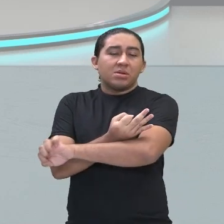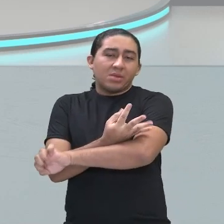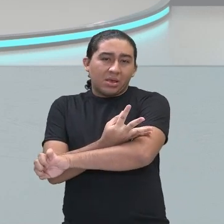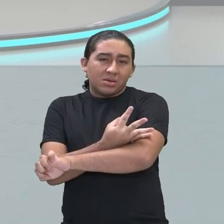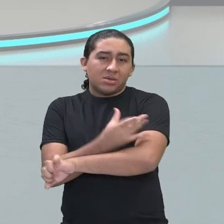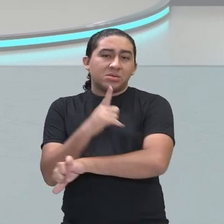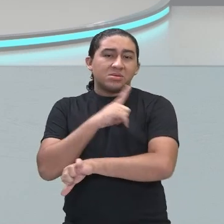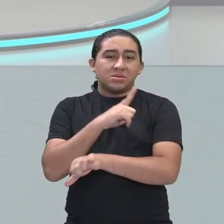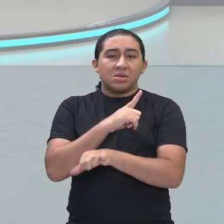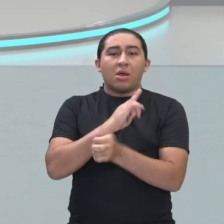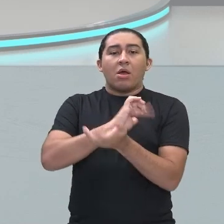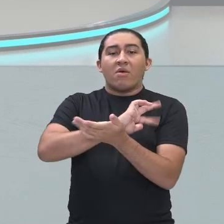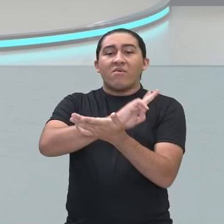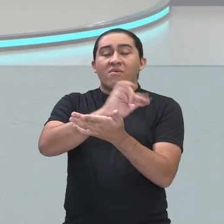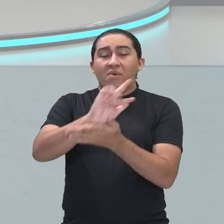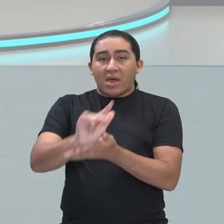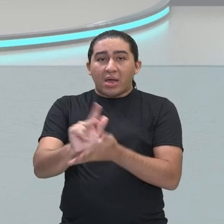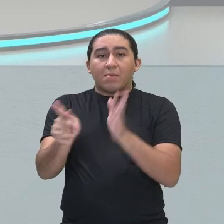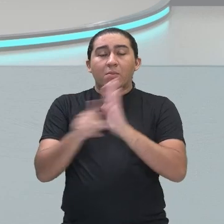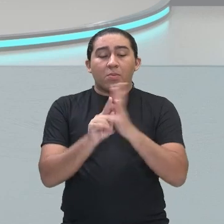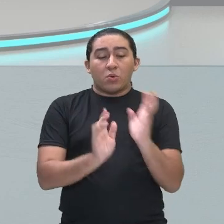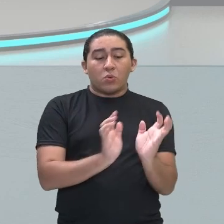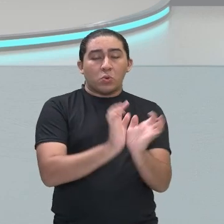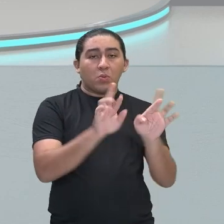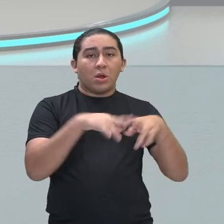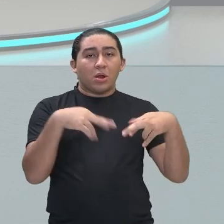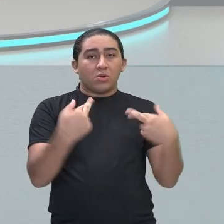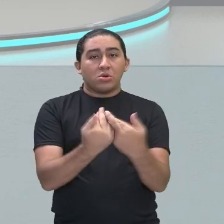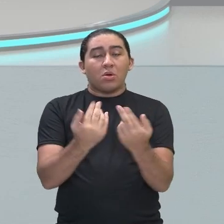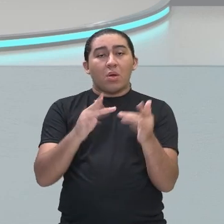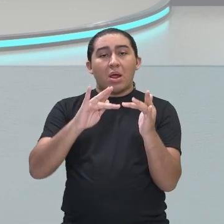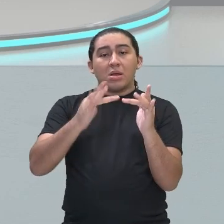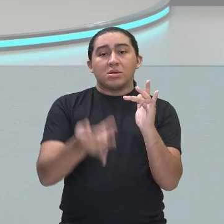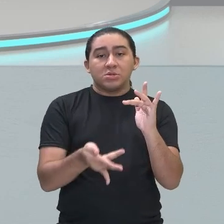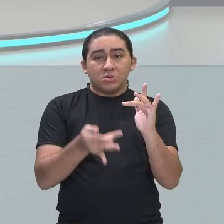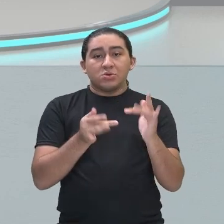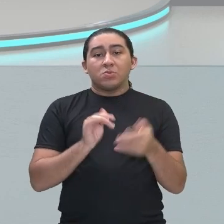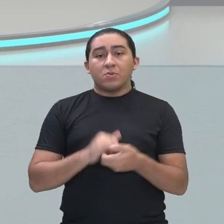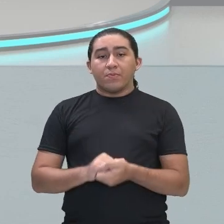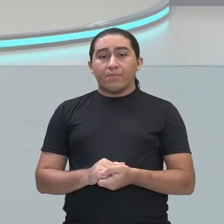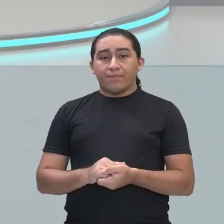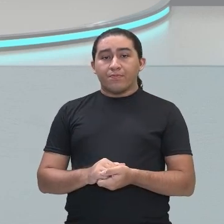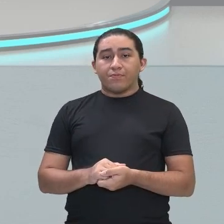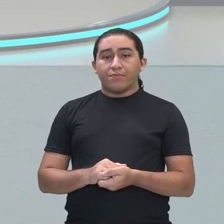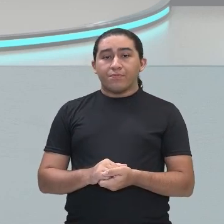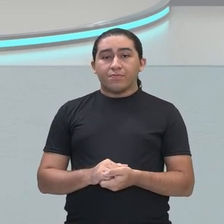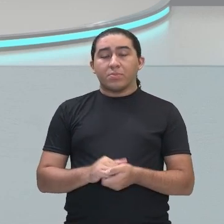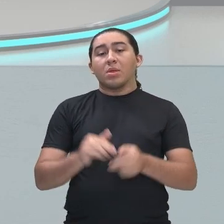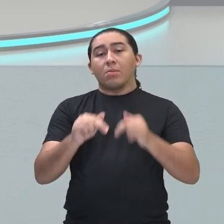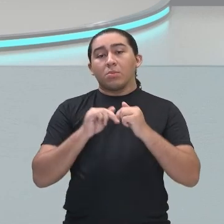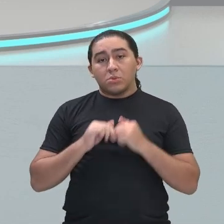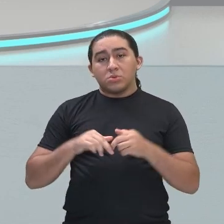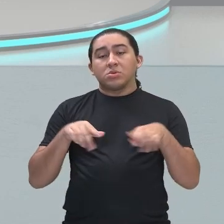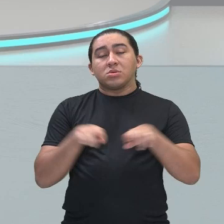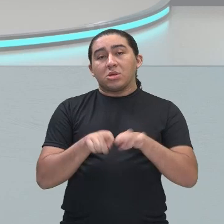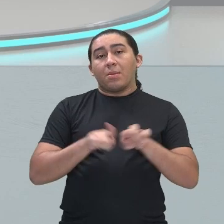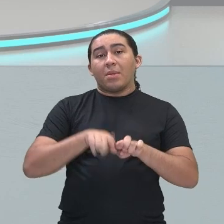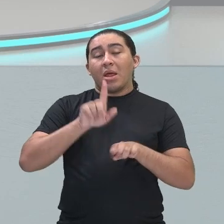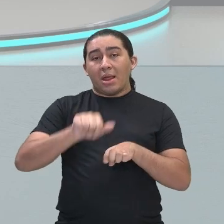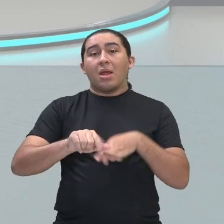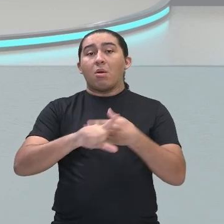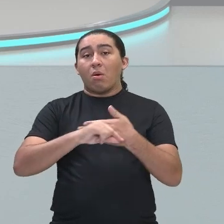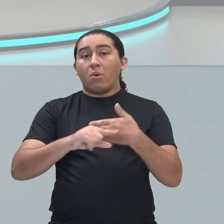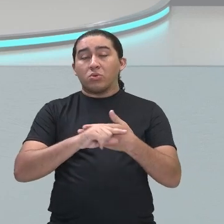transcederam as convenções arcades. Por isso, é também